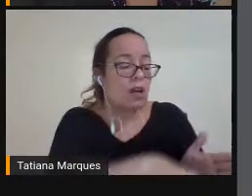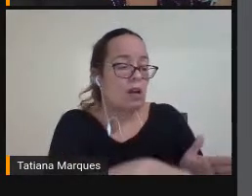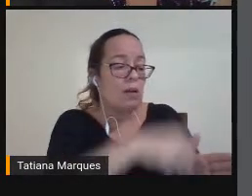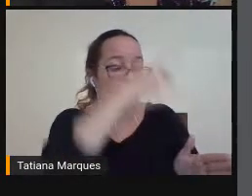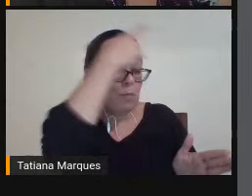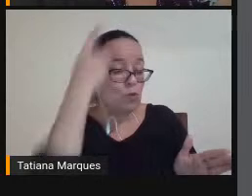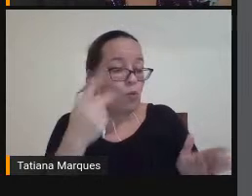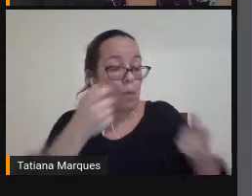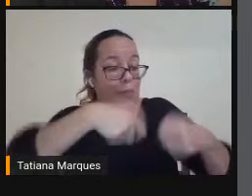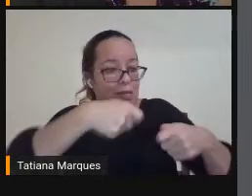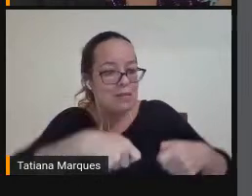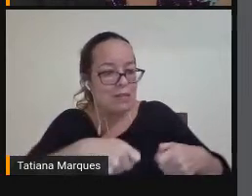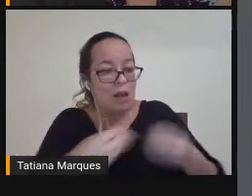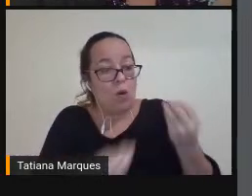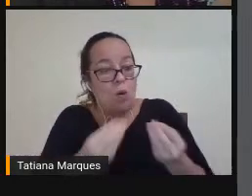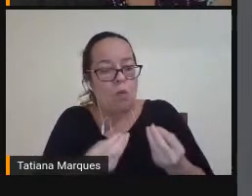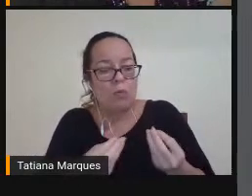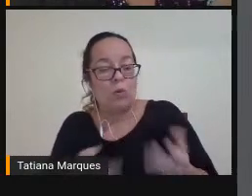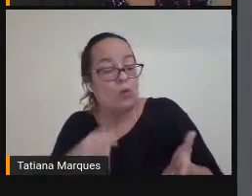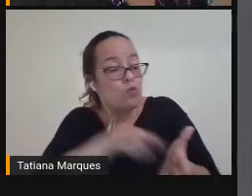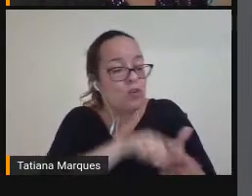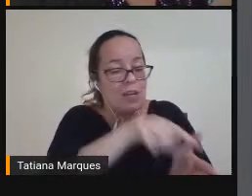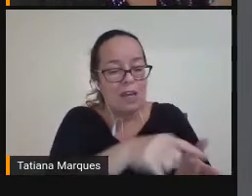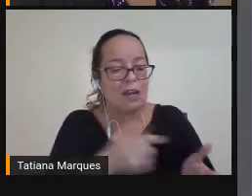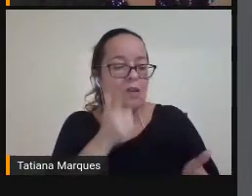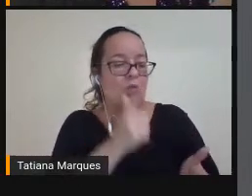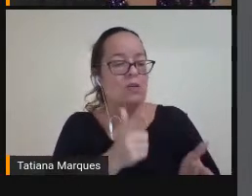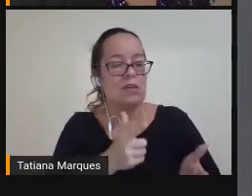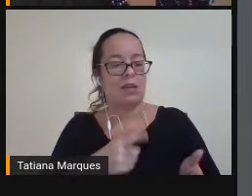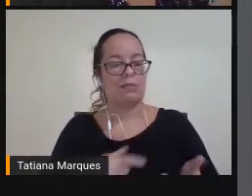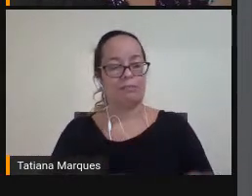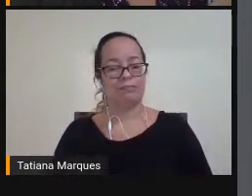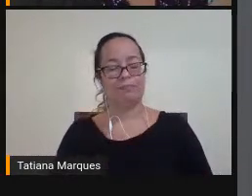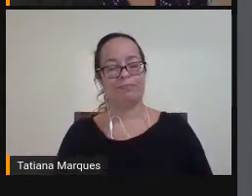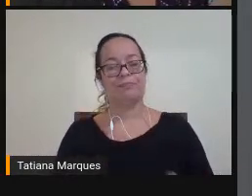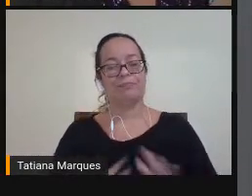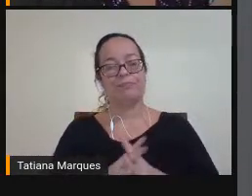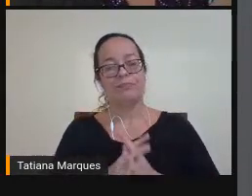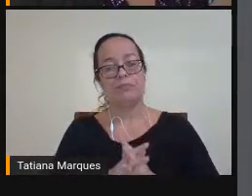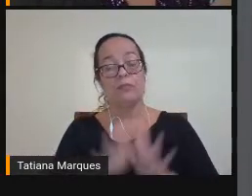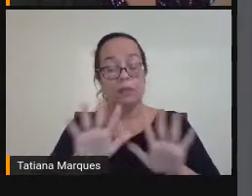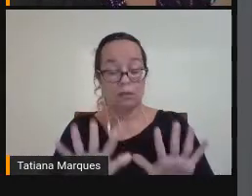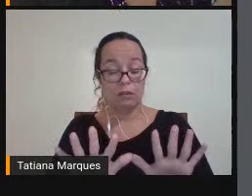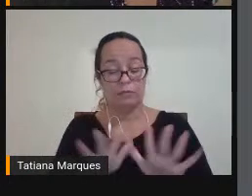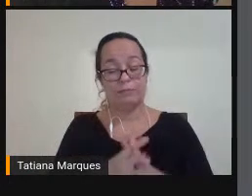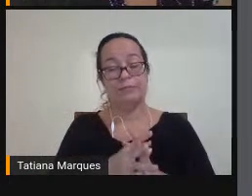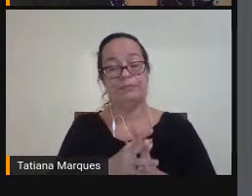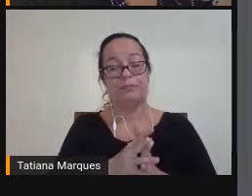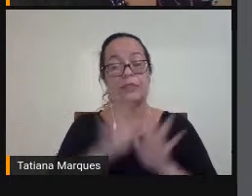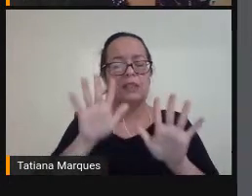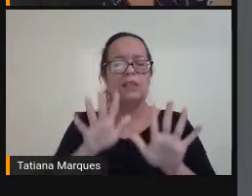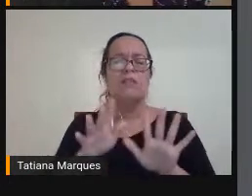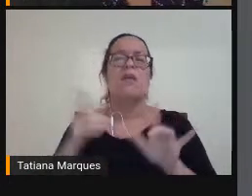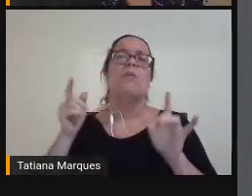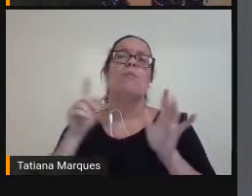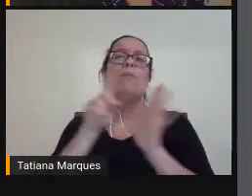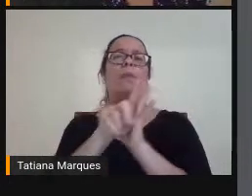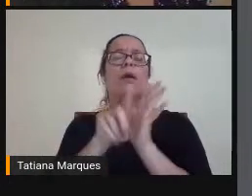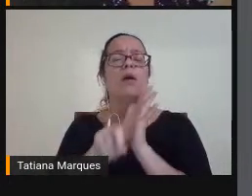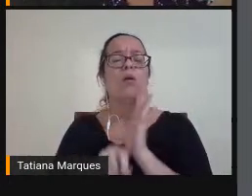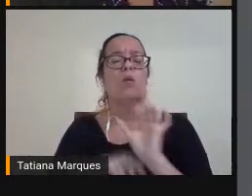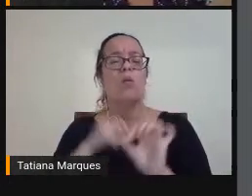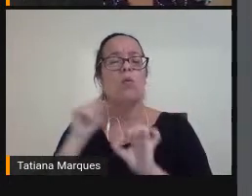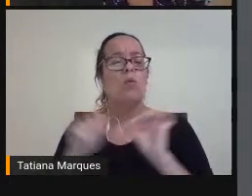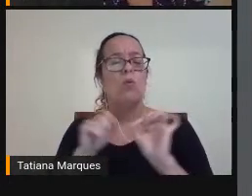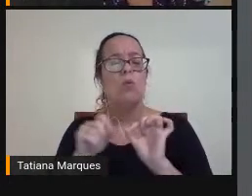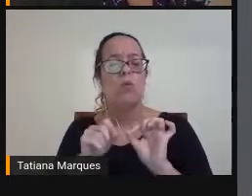Deveria Pode Passar Diante Disso Nós Perguntaríamos Né Nós Nos